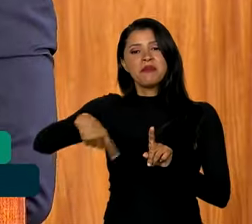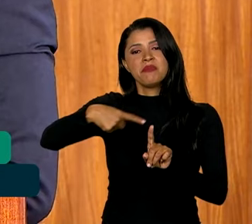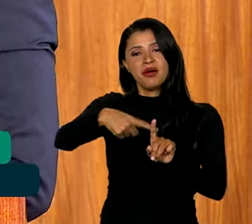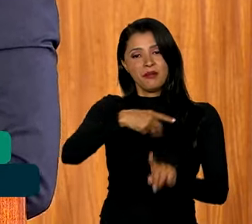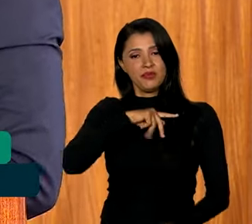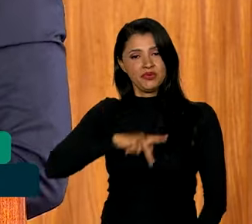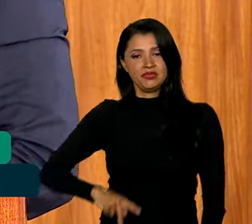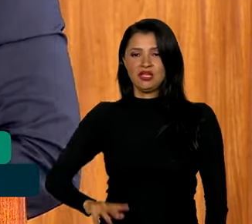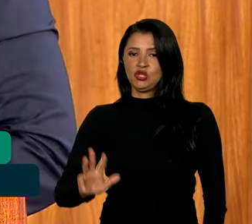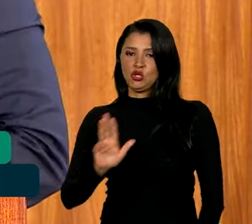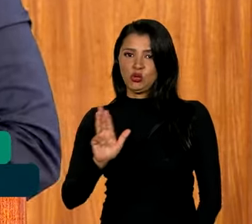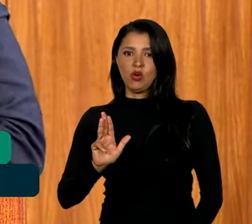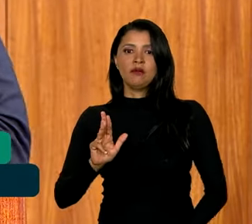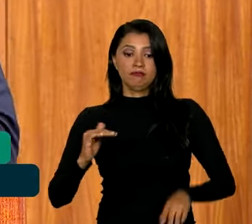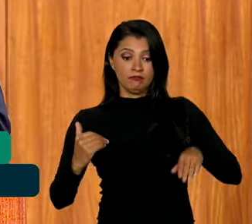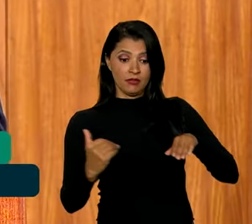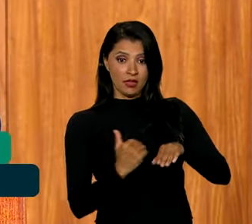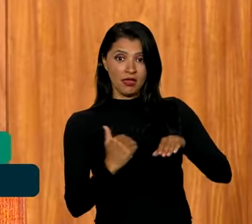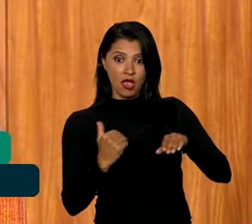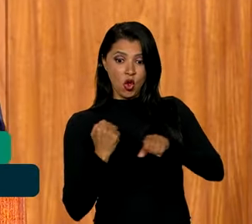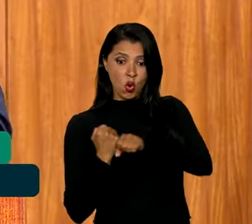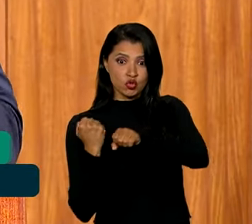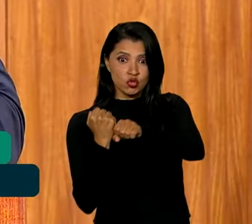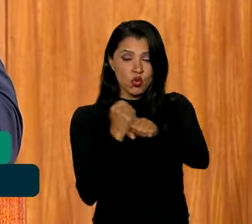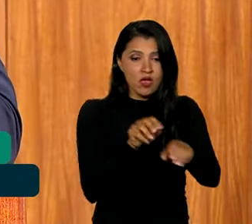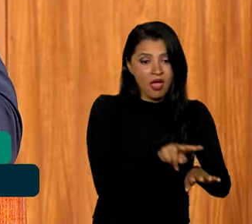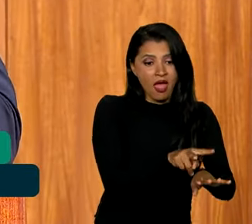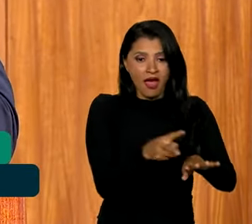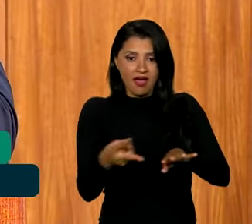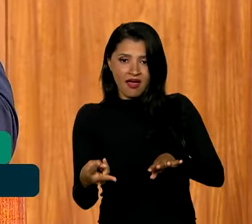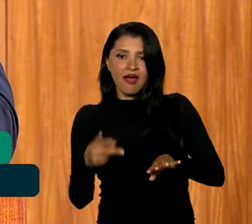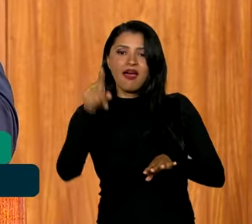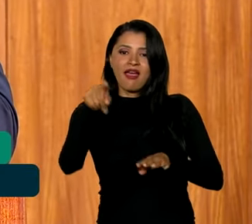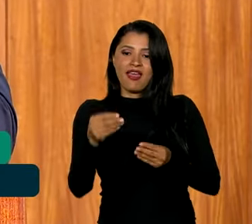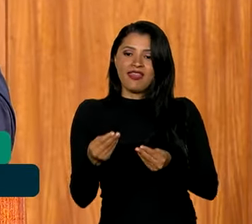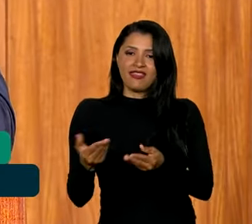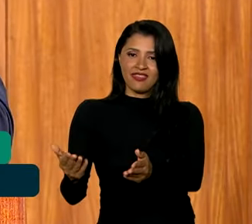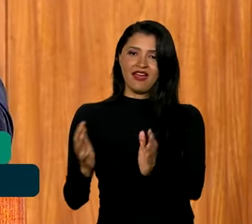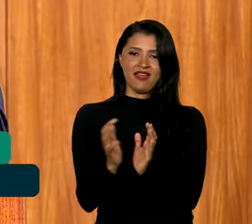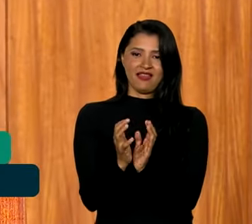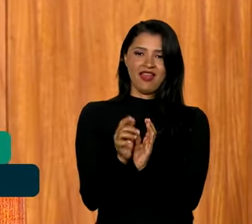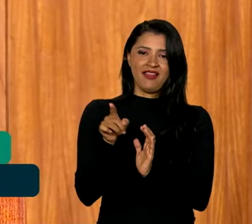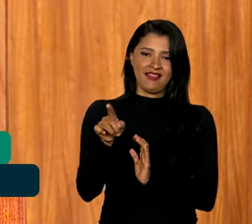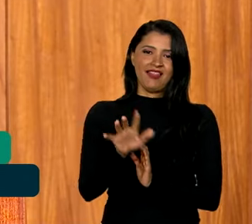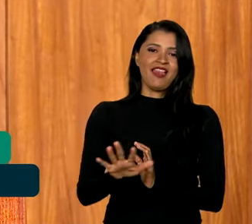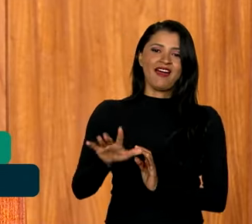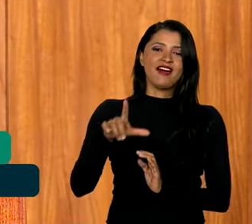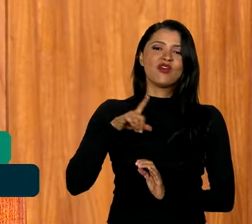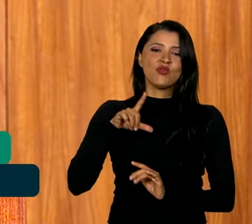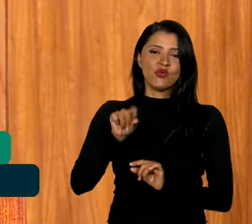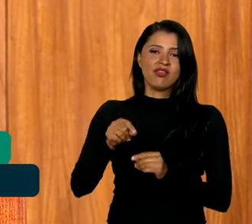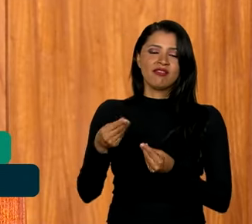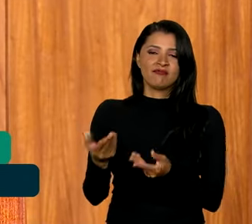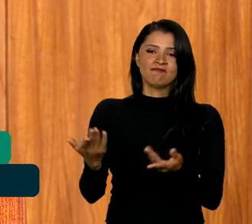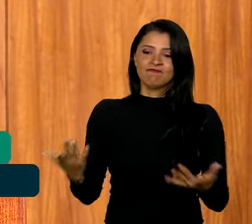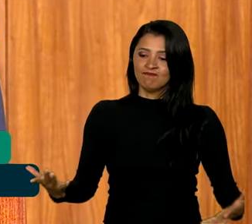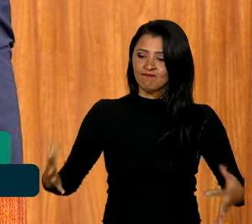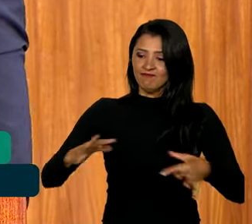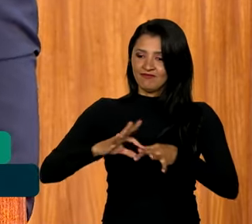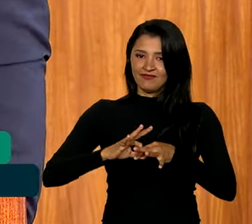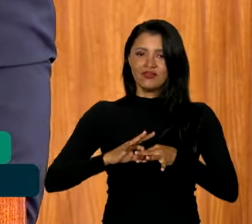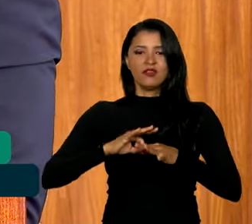Duplicar essa rodovia significa dar ao agrécio pernambucano a integração com o